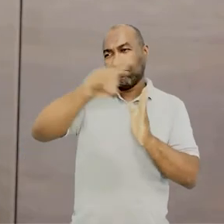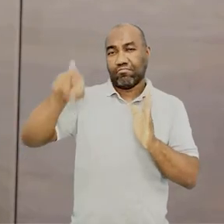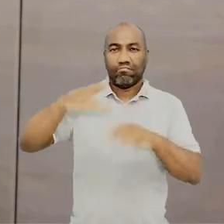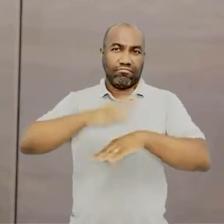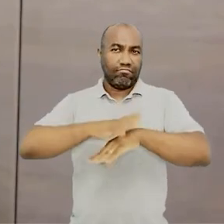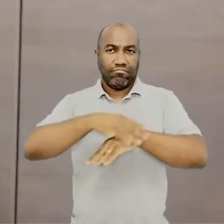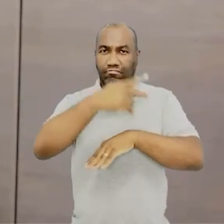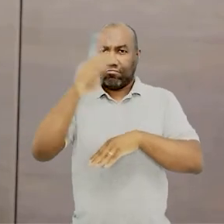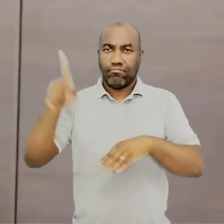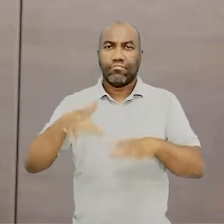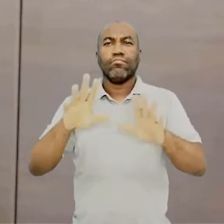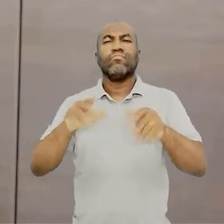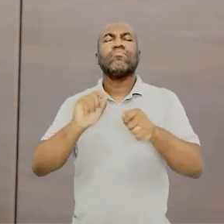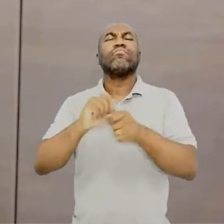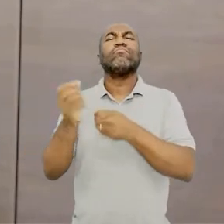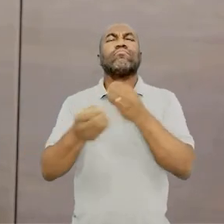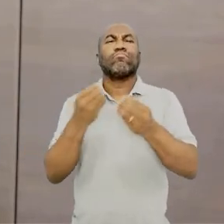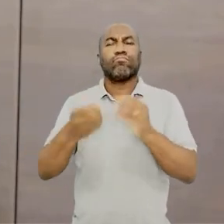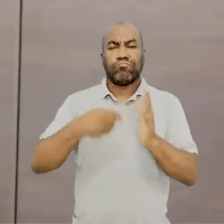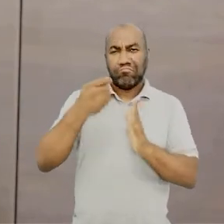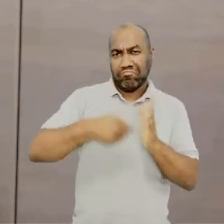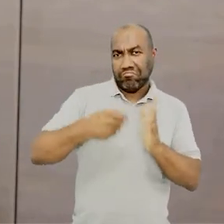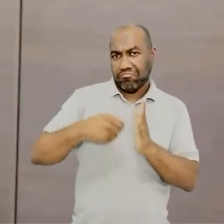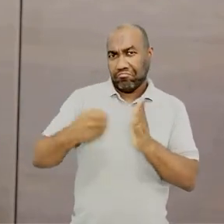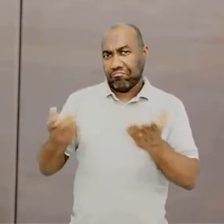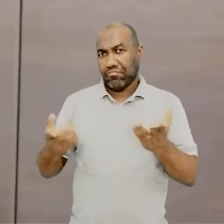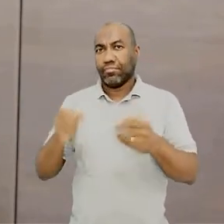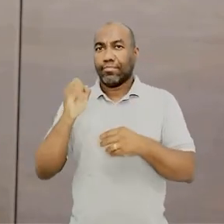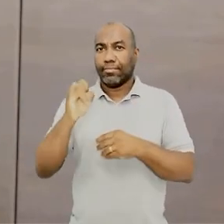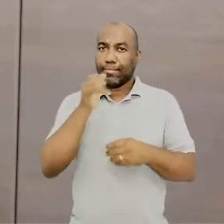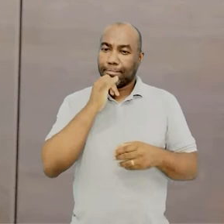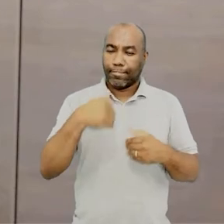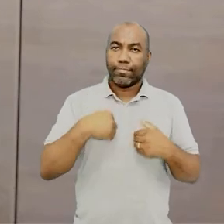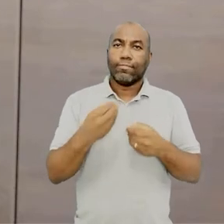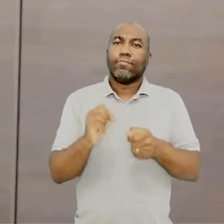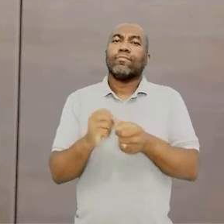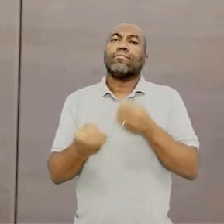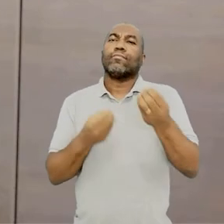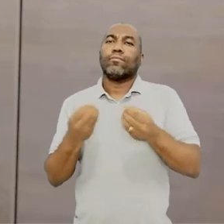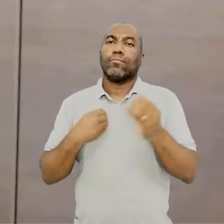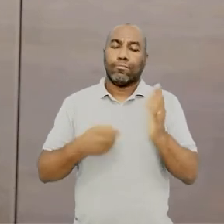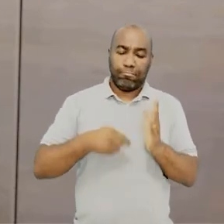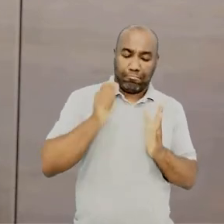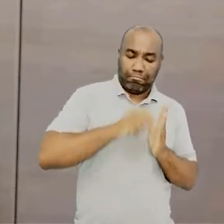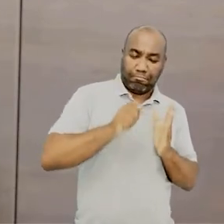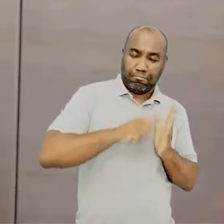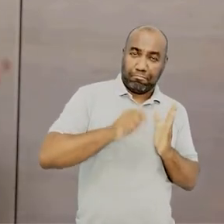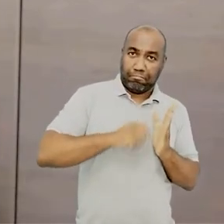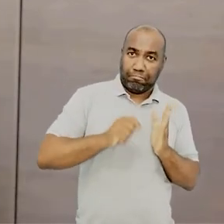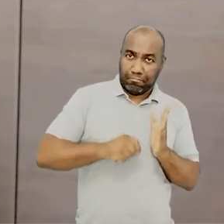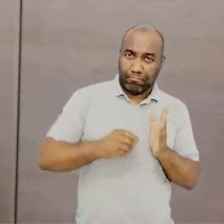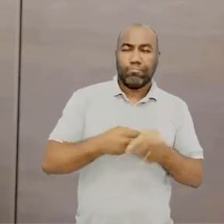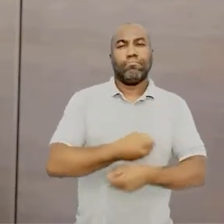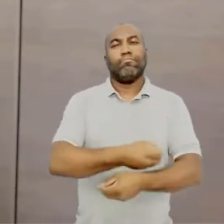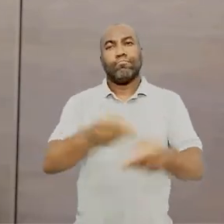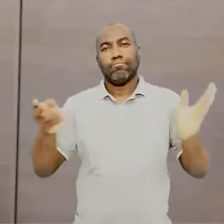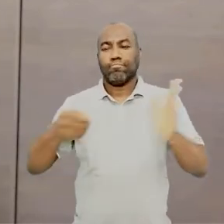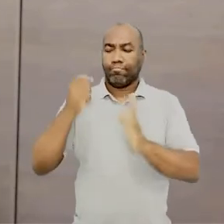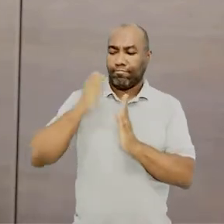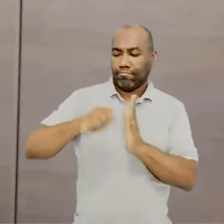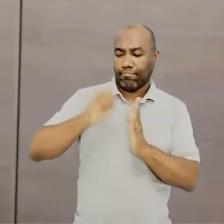deles. Como é que eu vendo uma ideia? Eu vendo uma ideia só se eu publicar a minha ideia. Então eles publicavam os poemas,